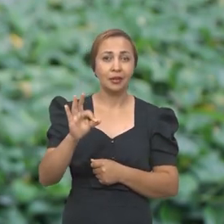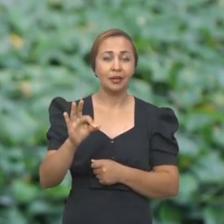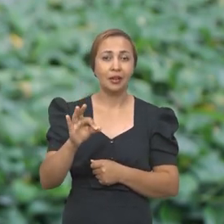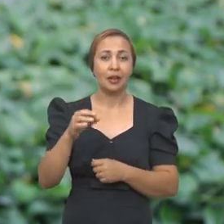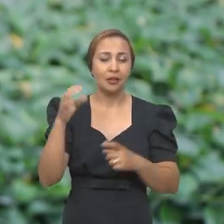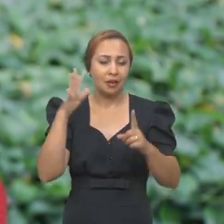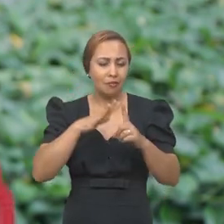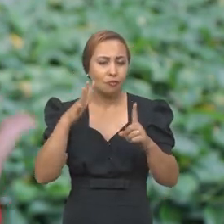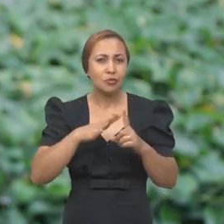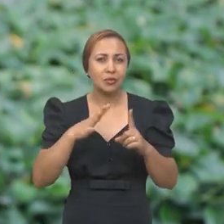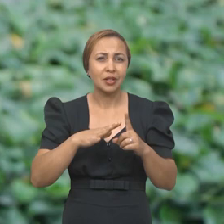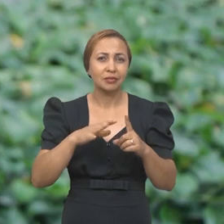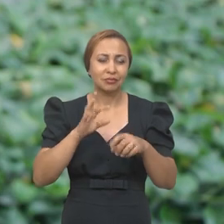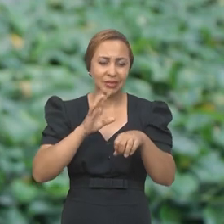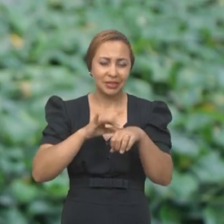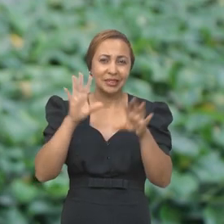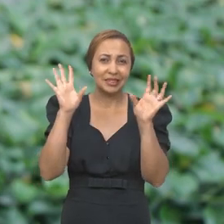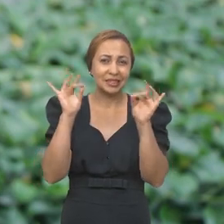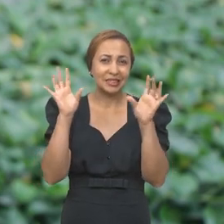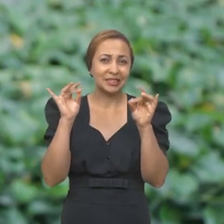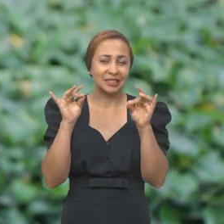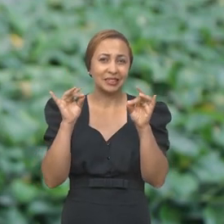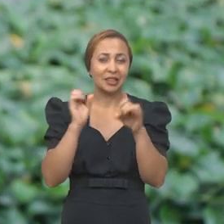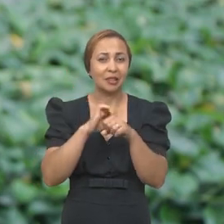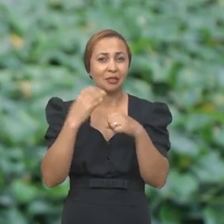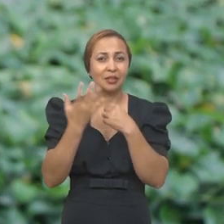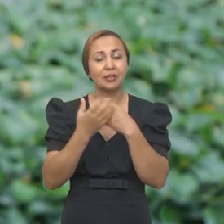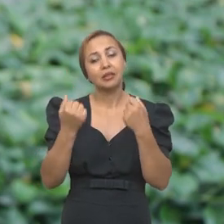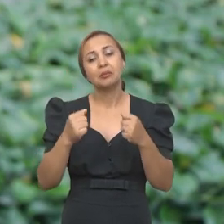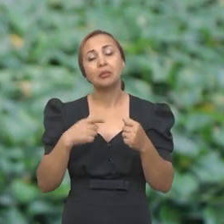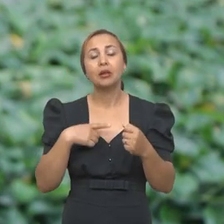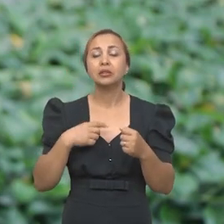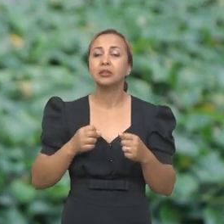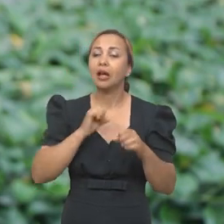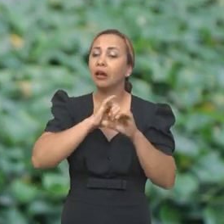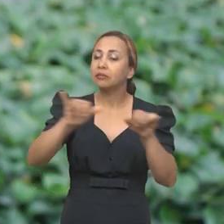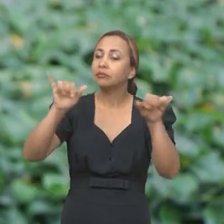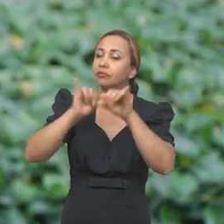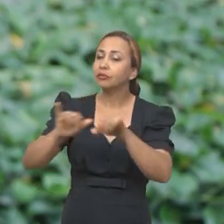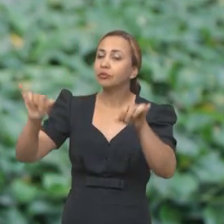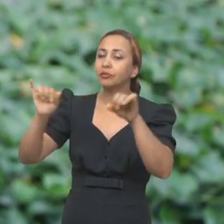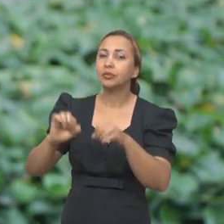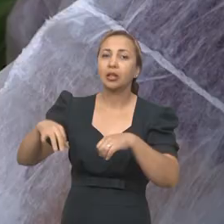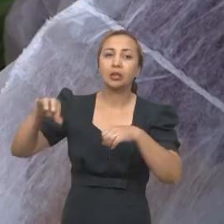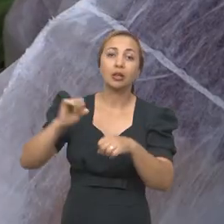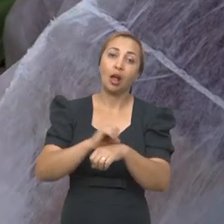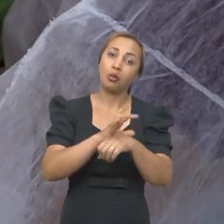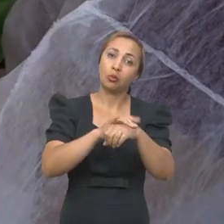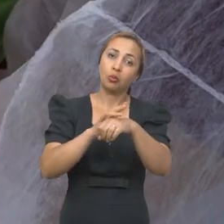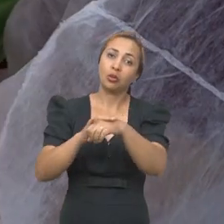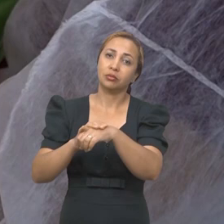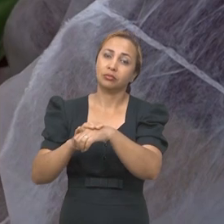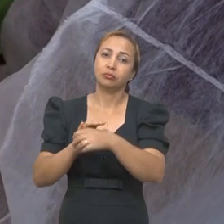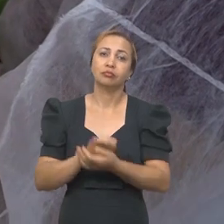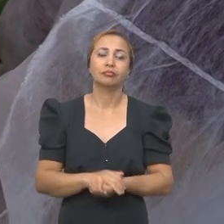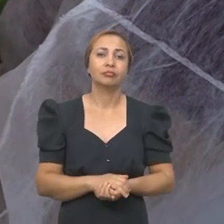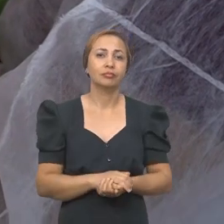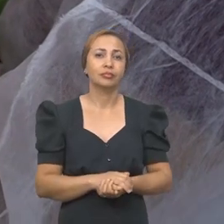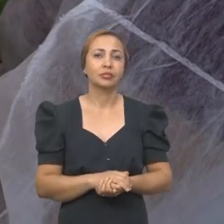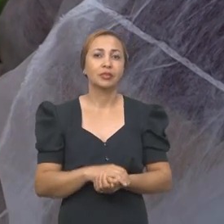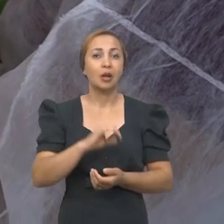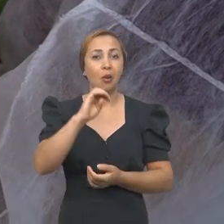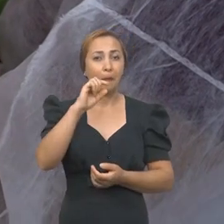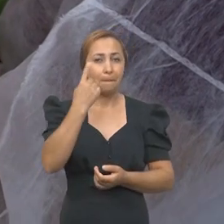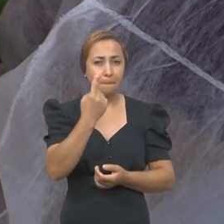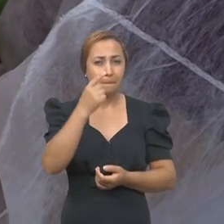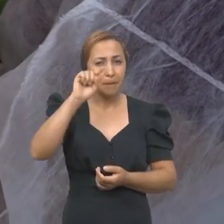pessoas que podem estar infectadas e não sabem que estão infectadas e que podem estar mantendo a transmissão da doença. Entre os resultados da coleta